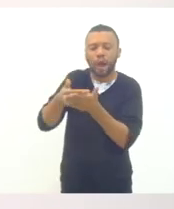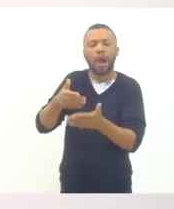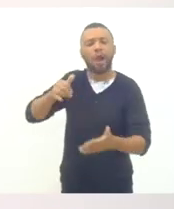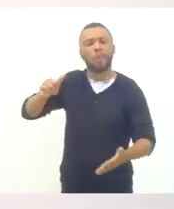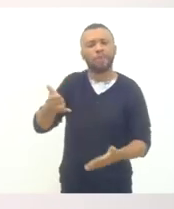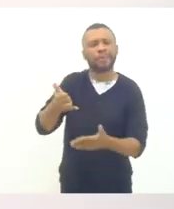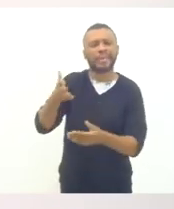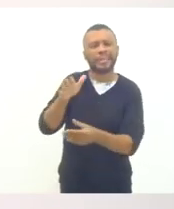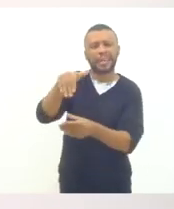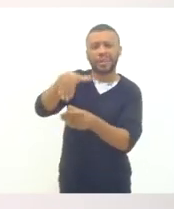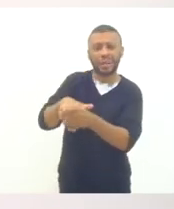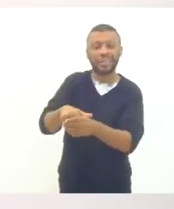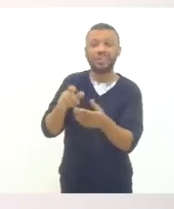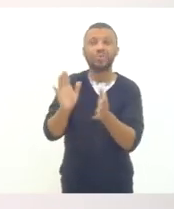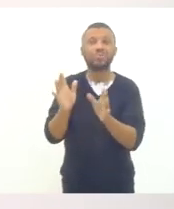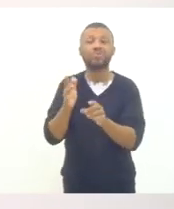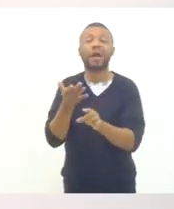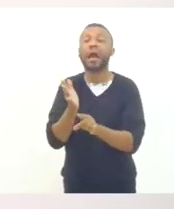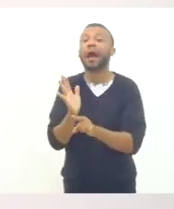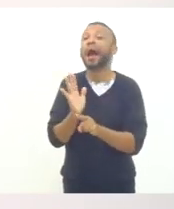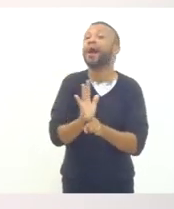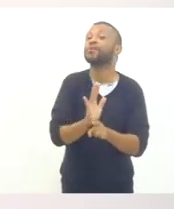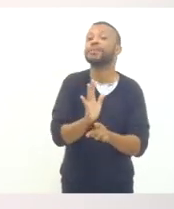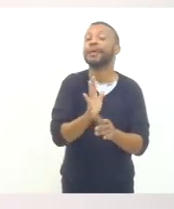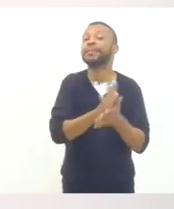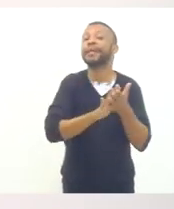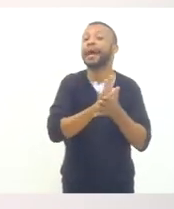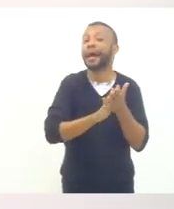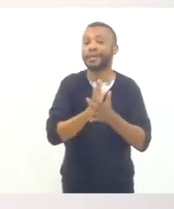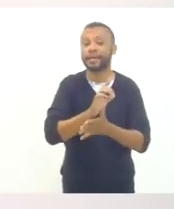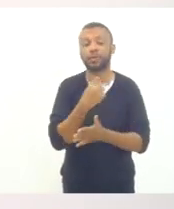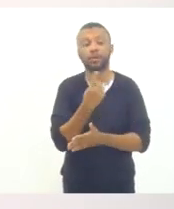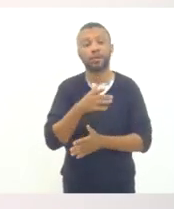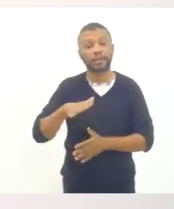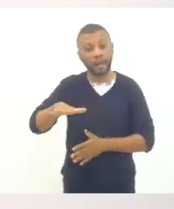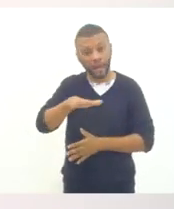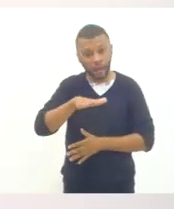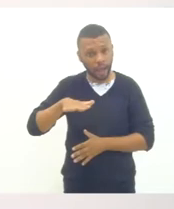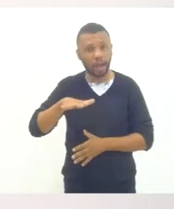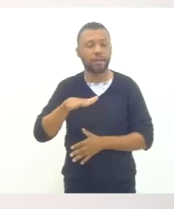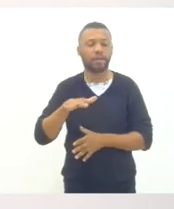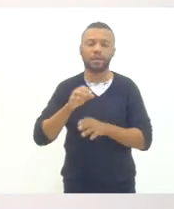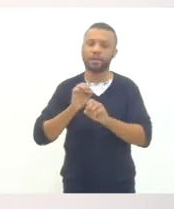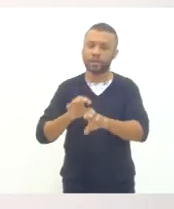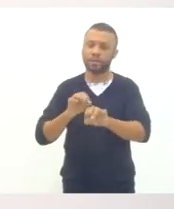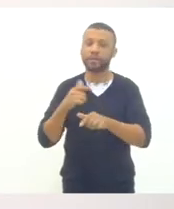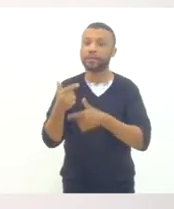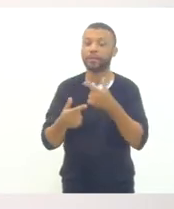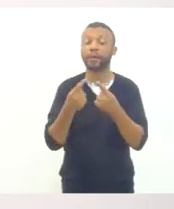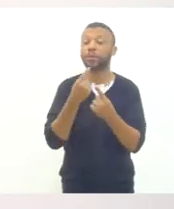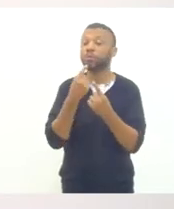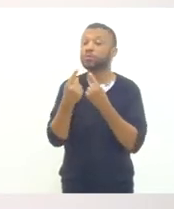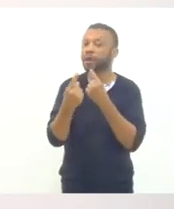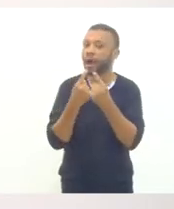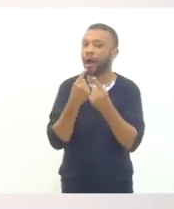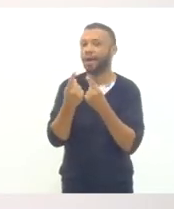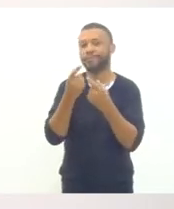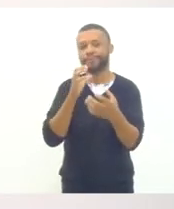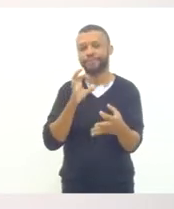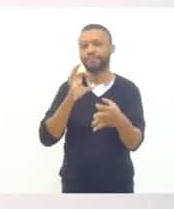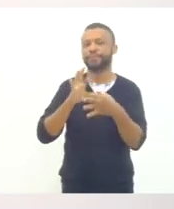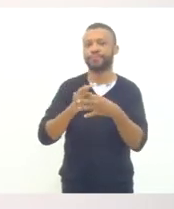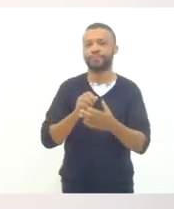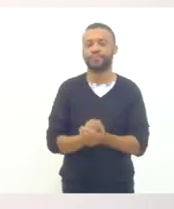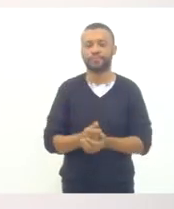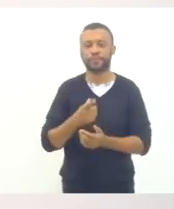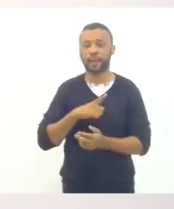necessariamente vai contribuir para os debates necessários. A gente, no campo da educação, trabalha muito com uma perspectiva dialógica, onde a diferença